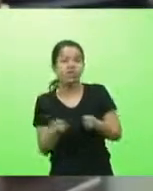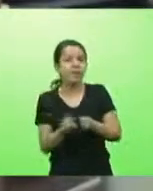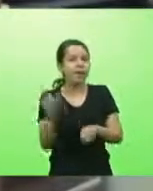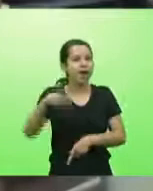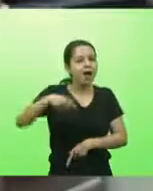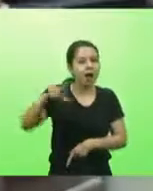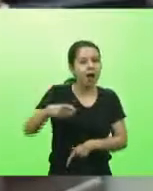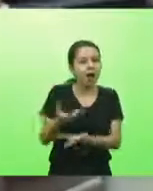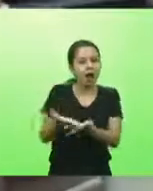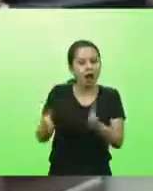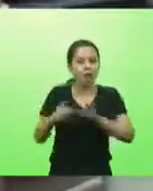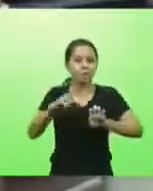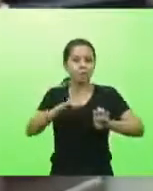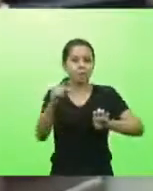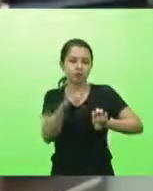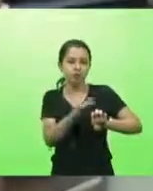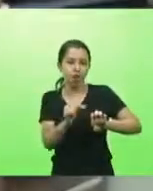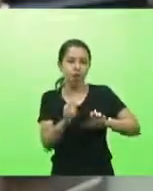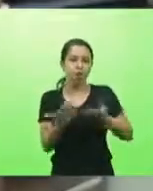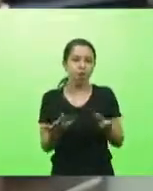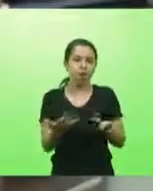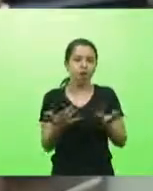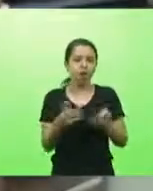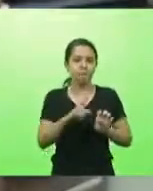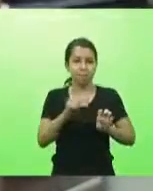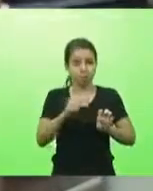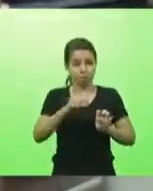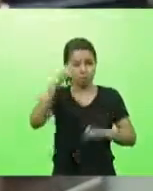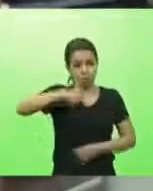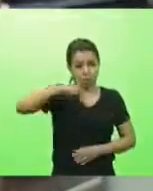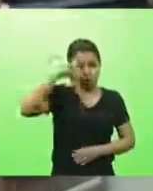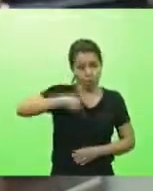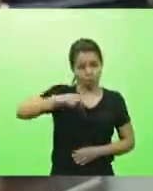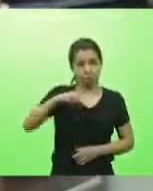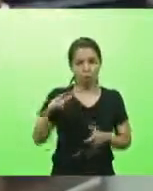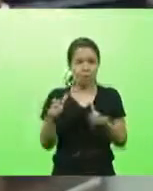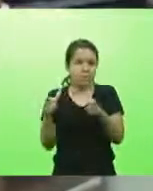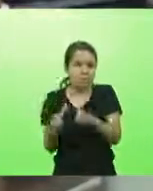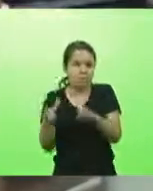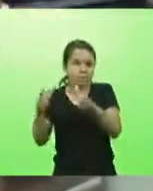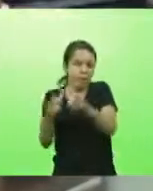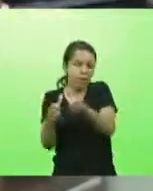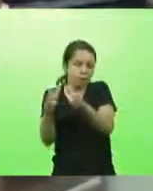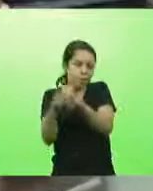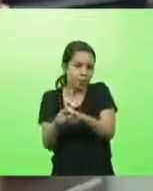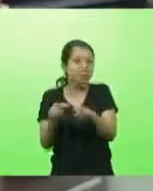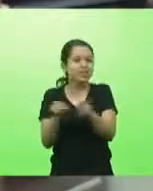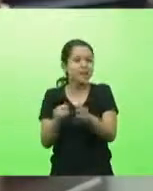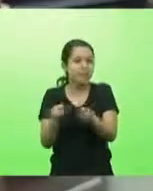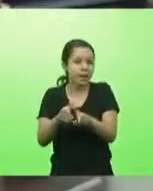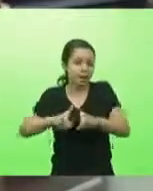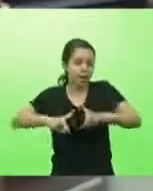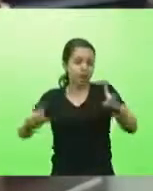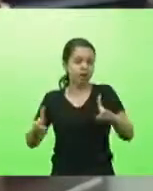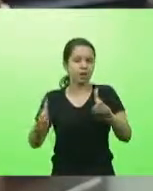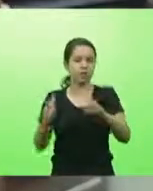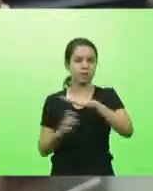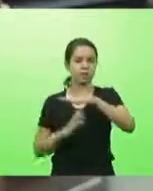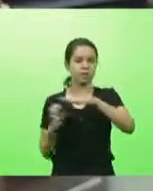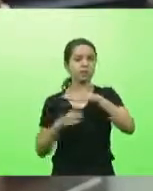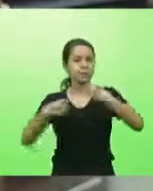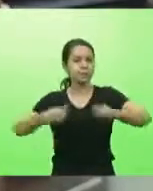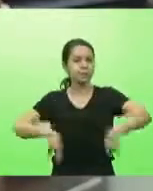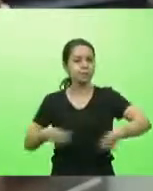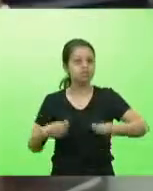sejam eles empreendedores individuais, micro, pequenos, médio e até os grandes empresários. Também